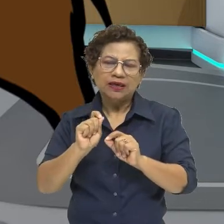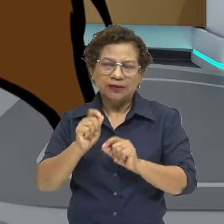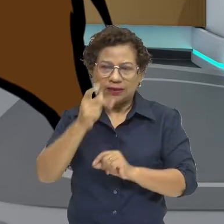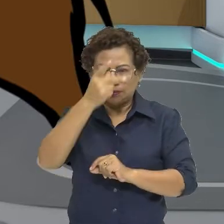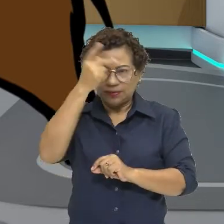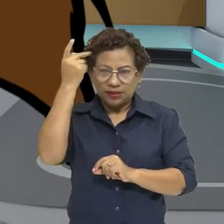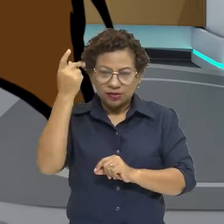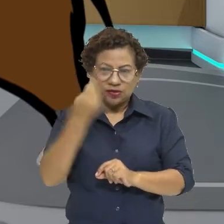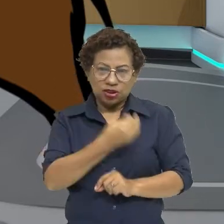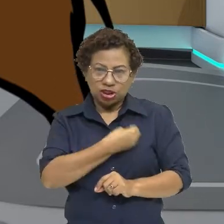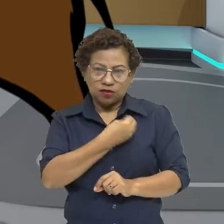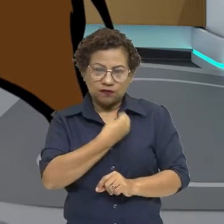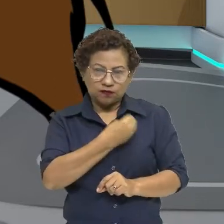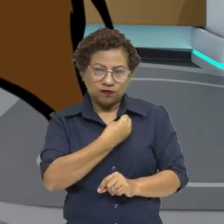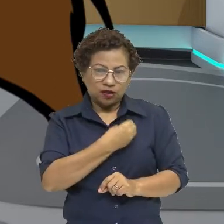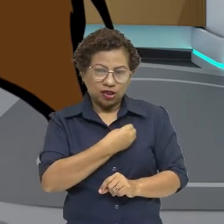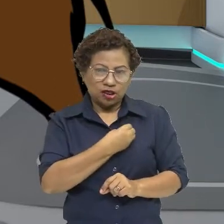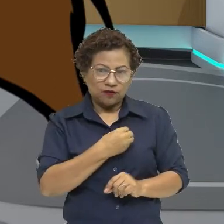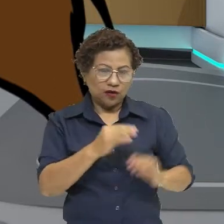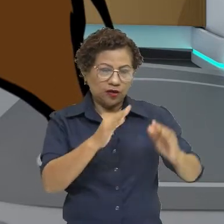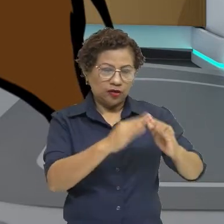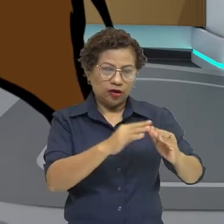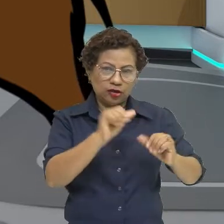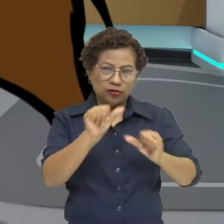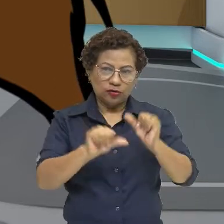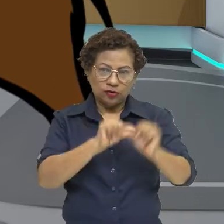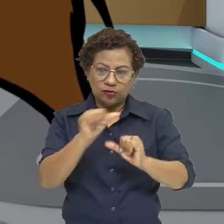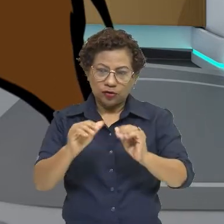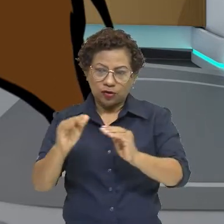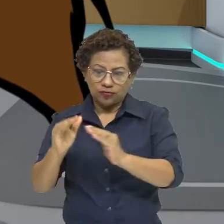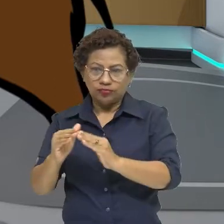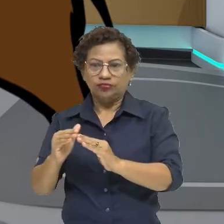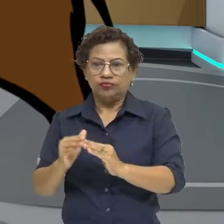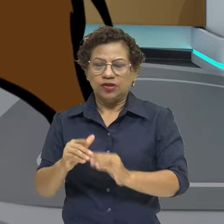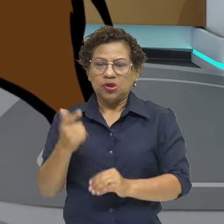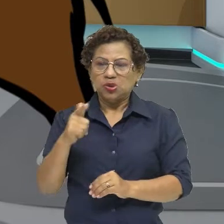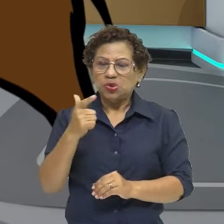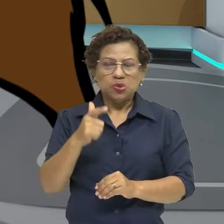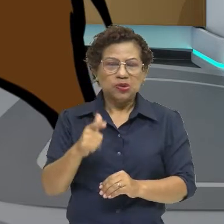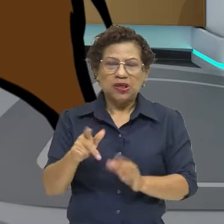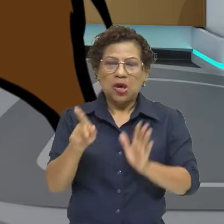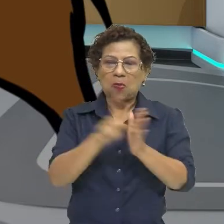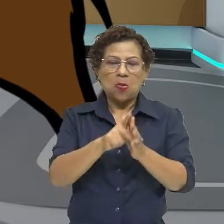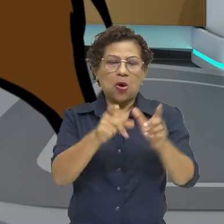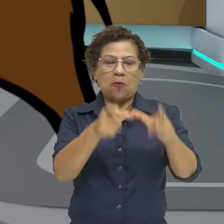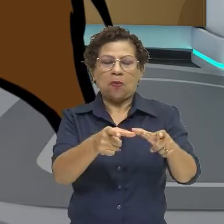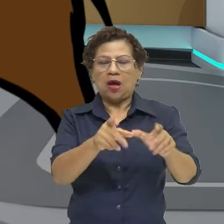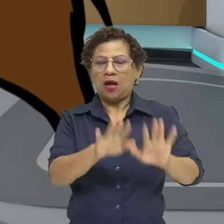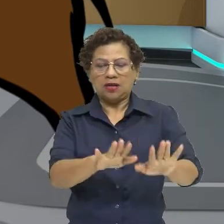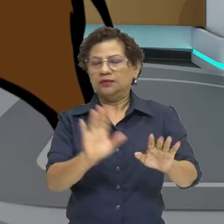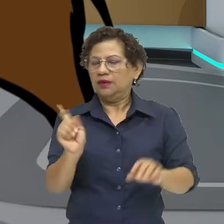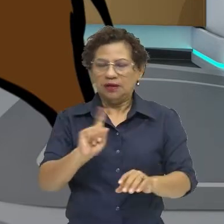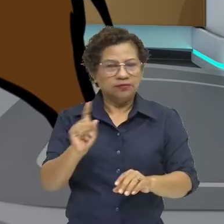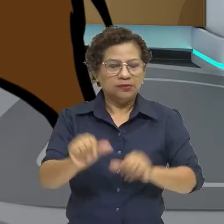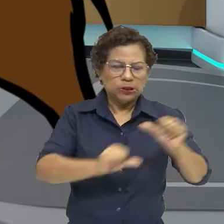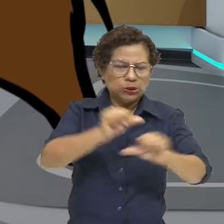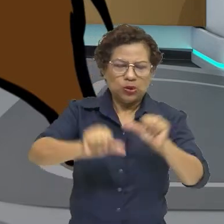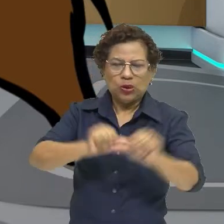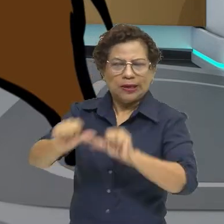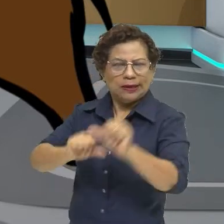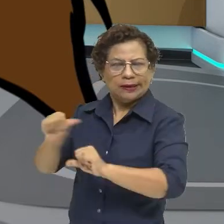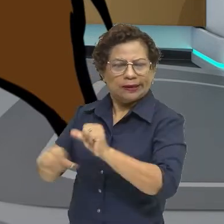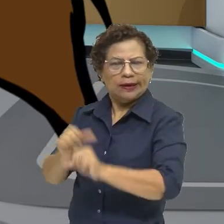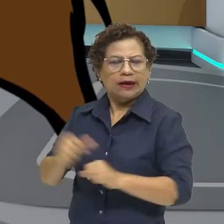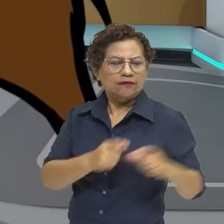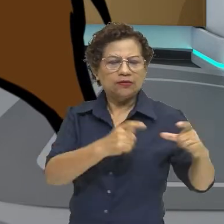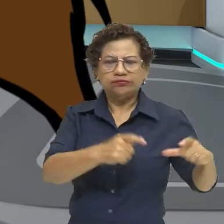coletor, porque ele coletava o que estava próximo dele, a partir do momento que aquilo não tinha mais o que ele